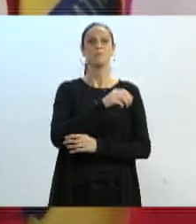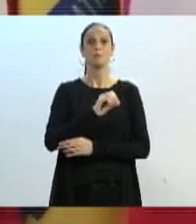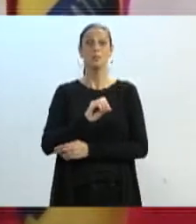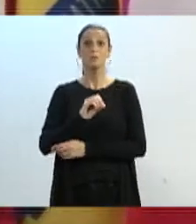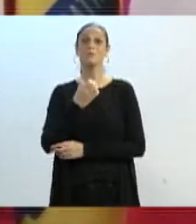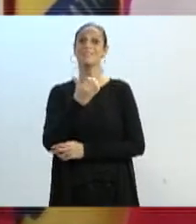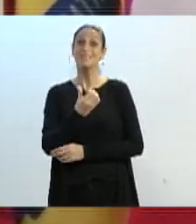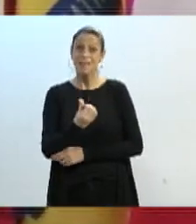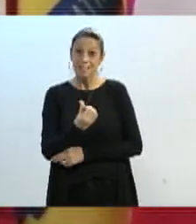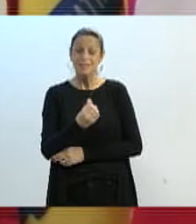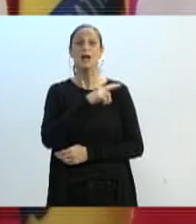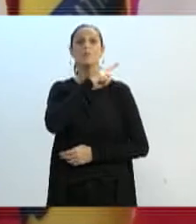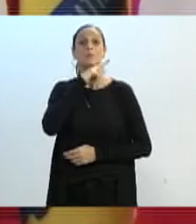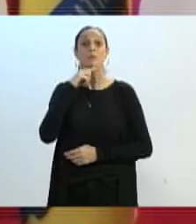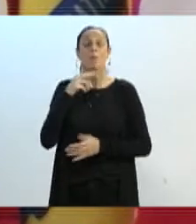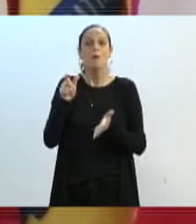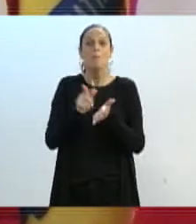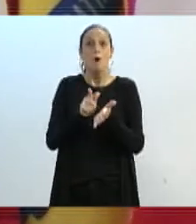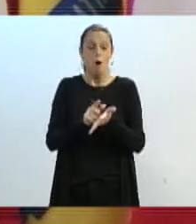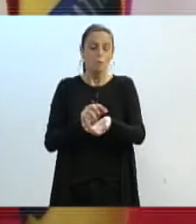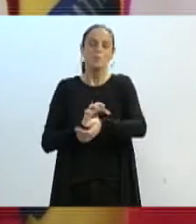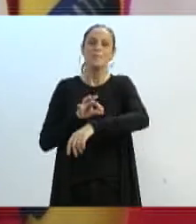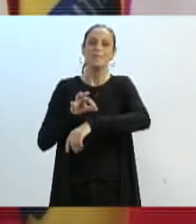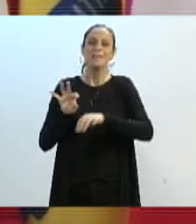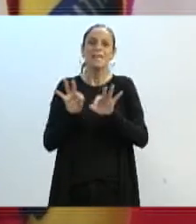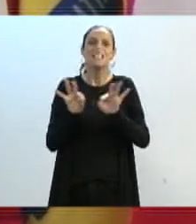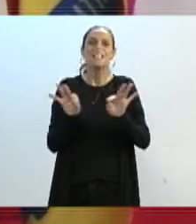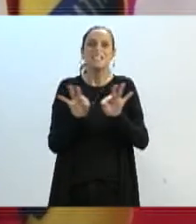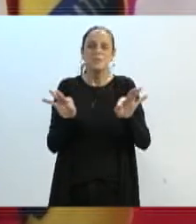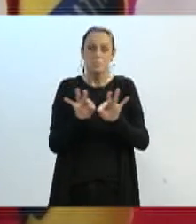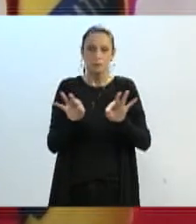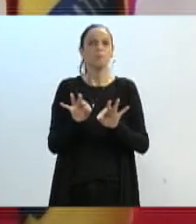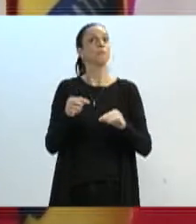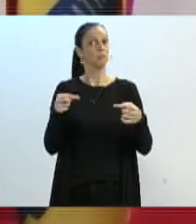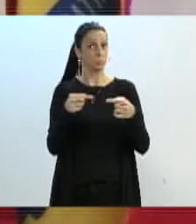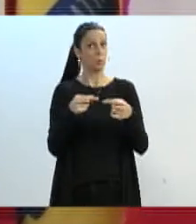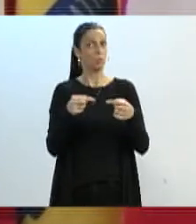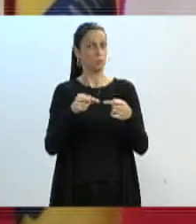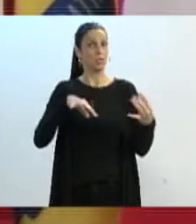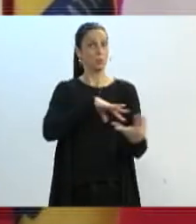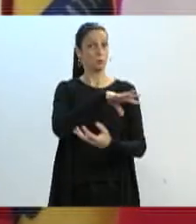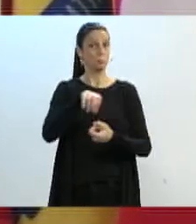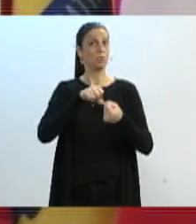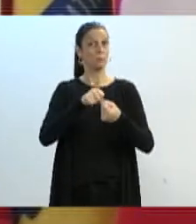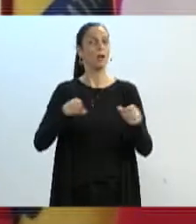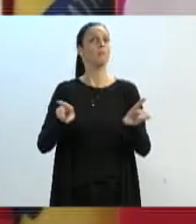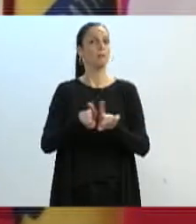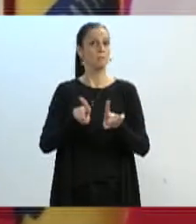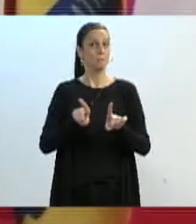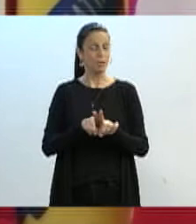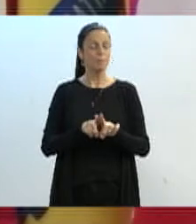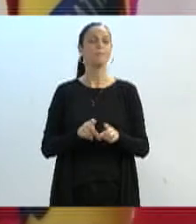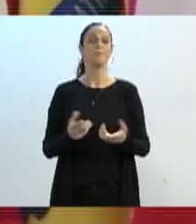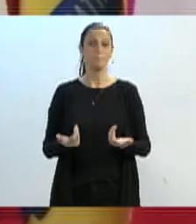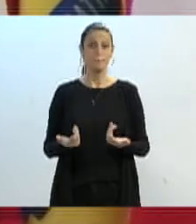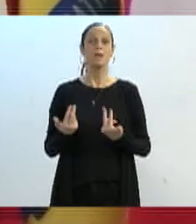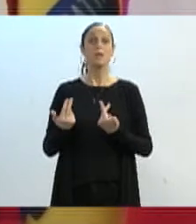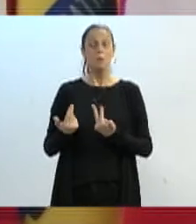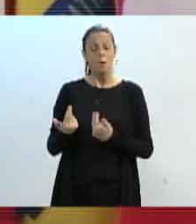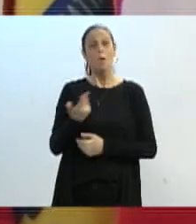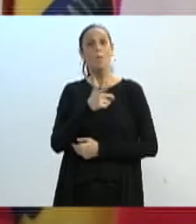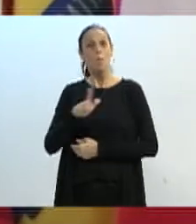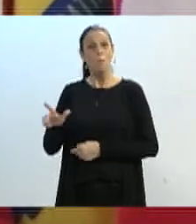doados. Aqui pensando também no sentido da sustentabilidade, que é muito importante. Assim como os coletores, que nós também